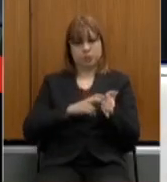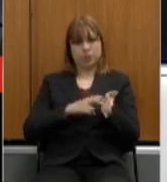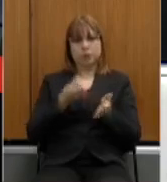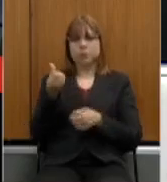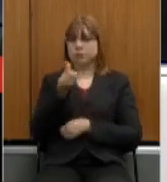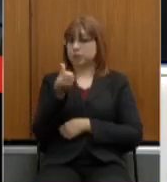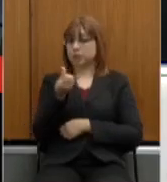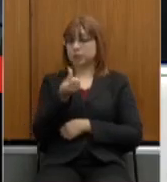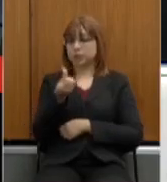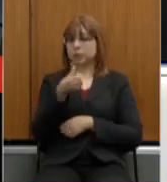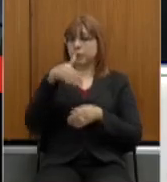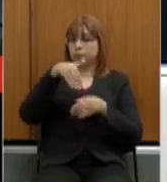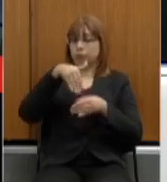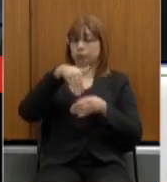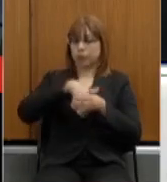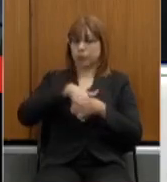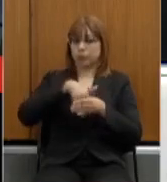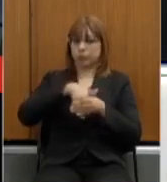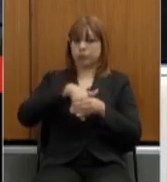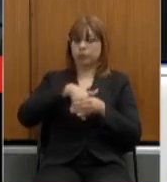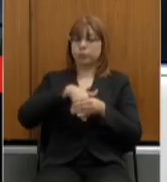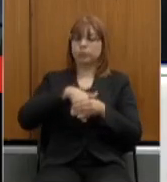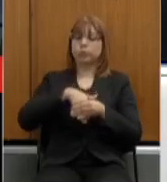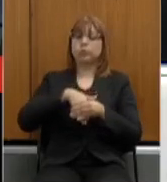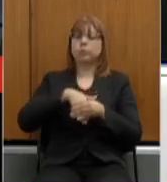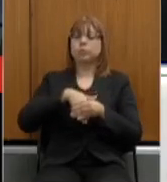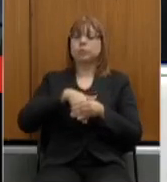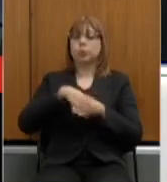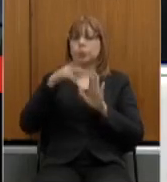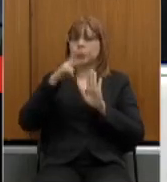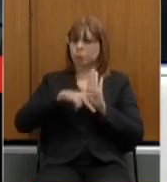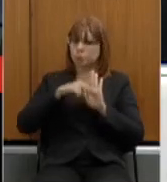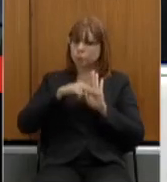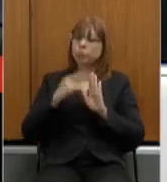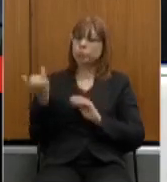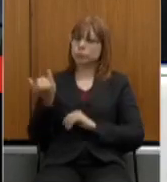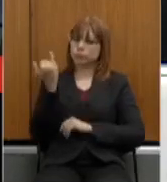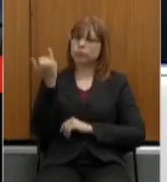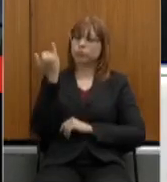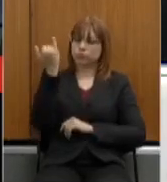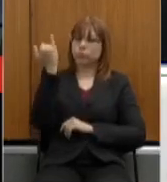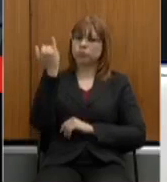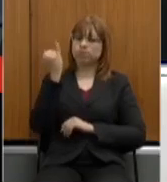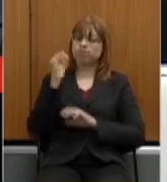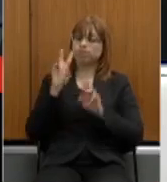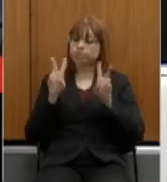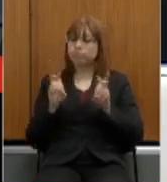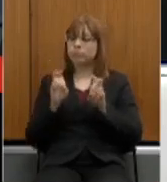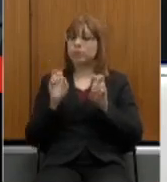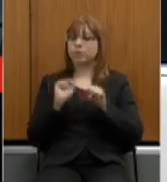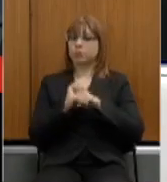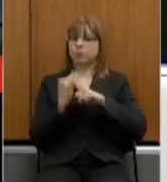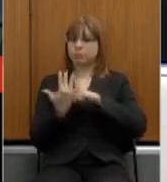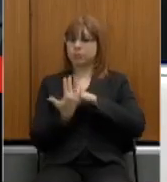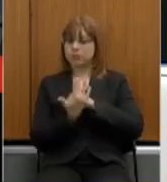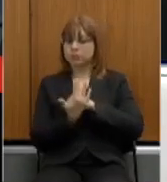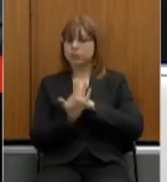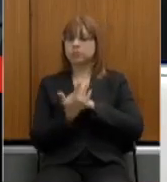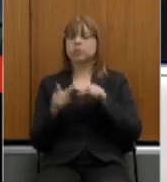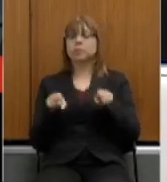-feira a votação de projetos importantes relacionados à questão do coronavírus além